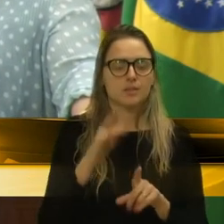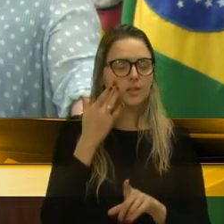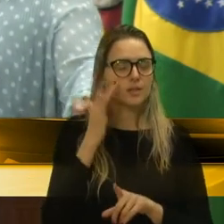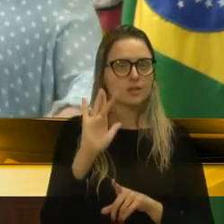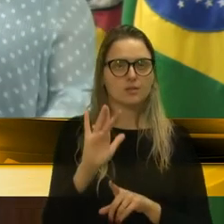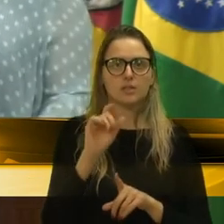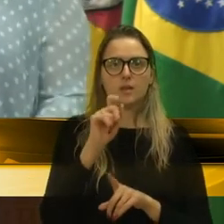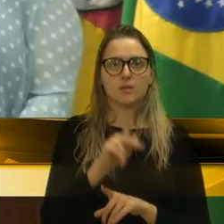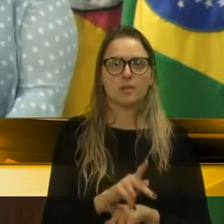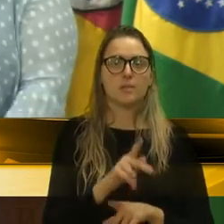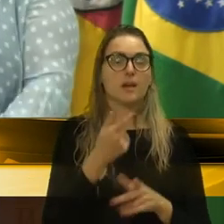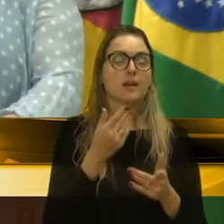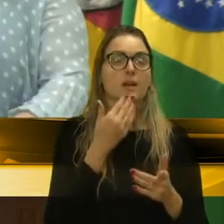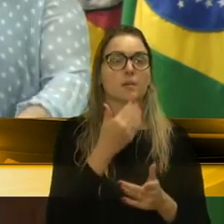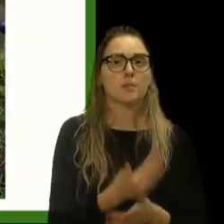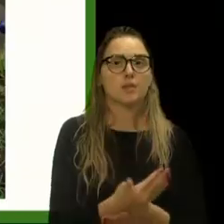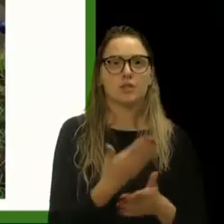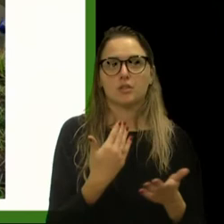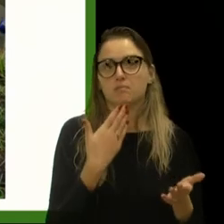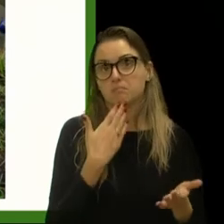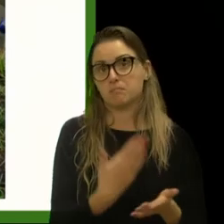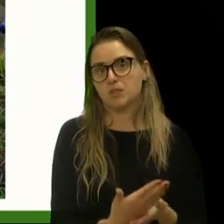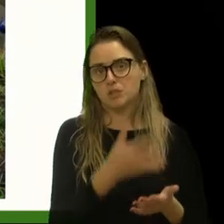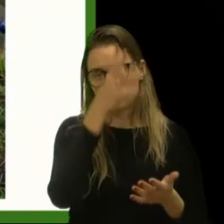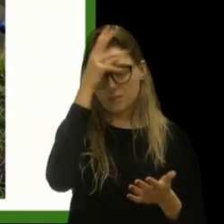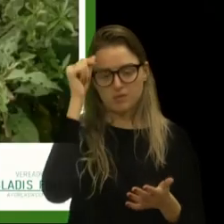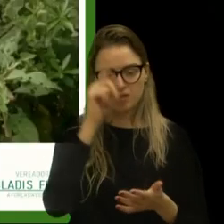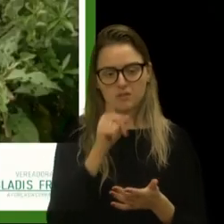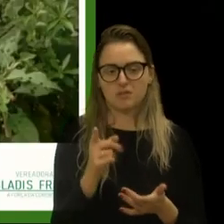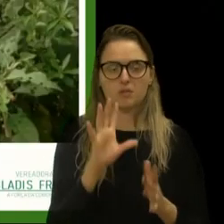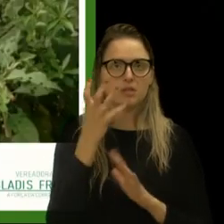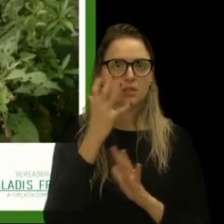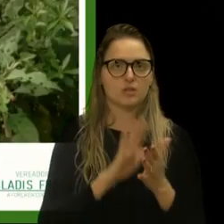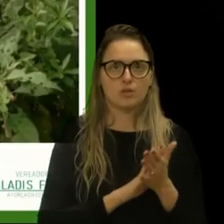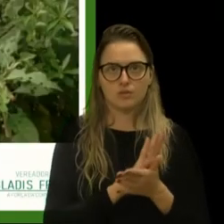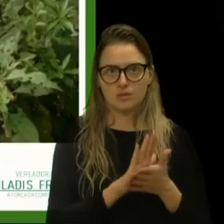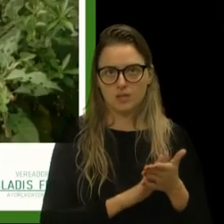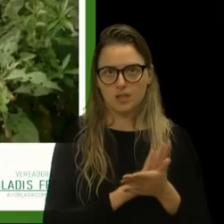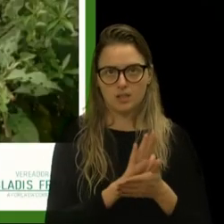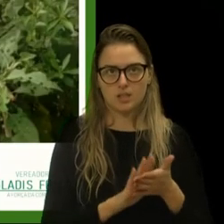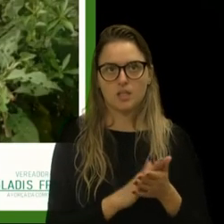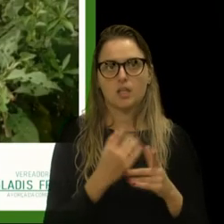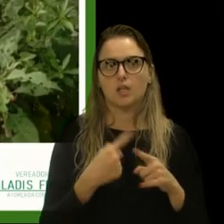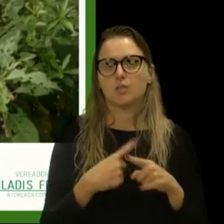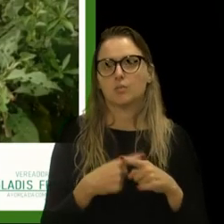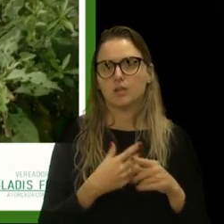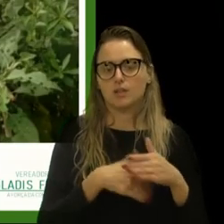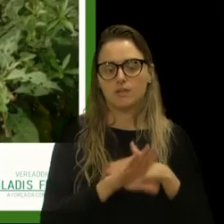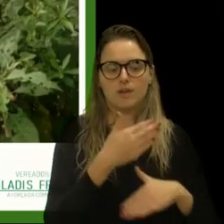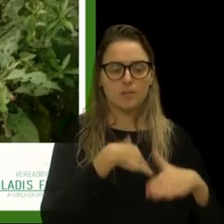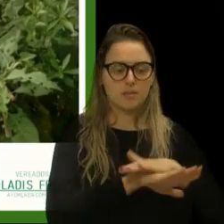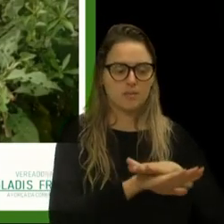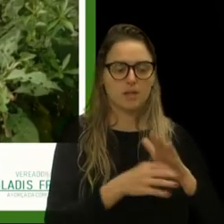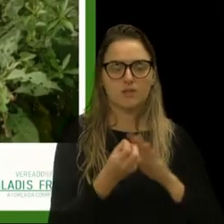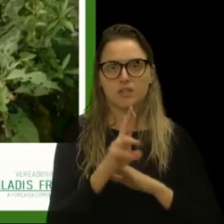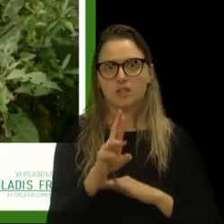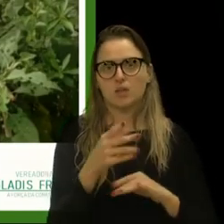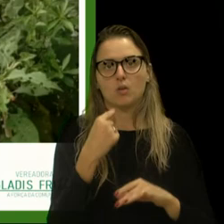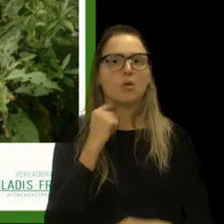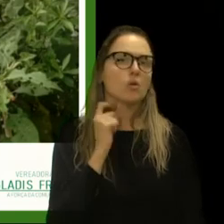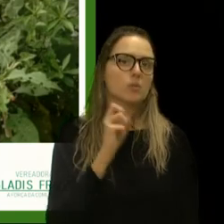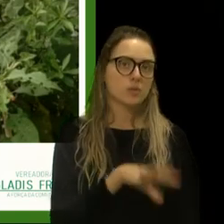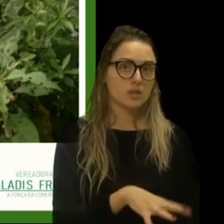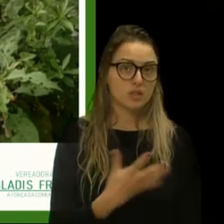a quem recorrer. Indicação também não vale nada, né? Porque eu acho que vai ou para a gaveta ou para o lixo. Então,